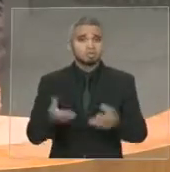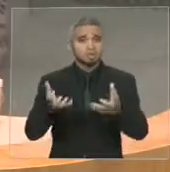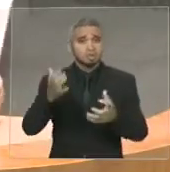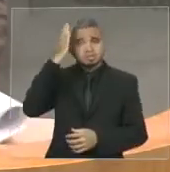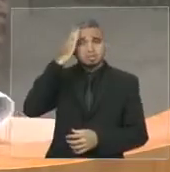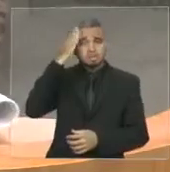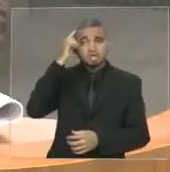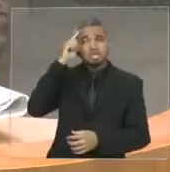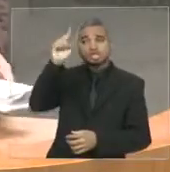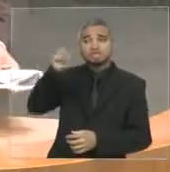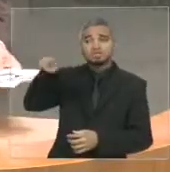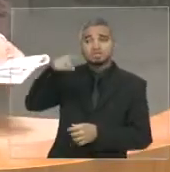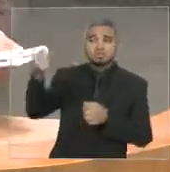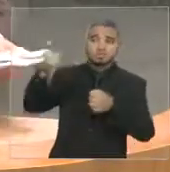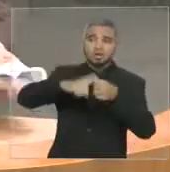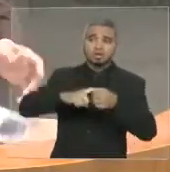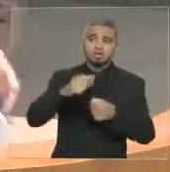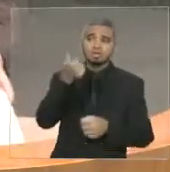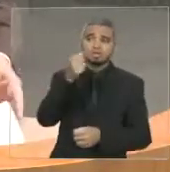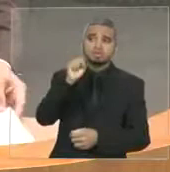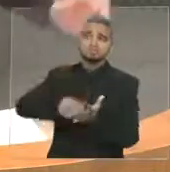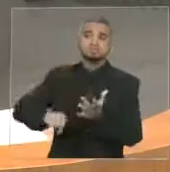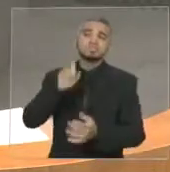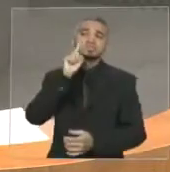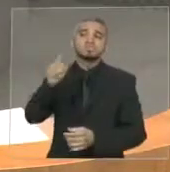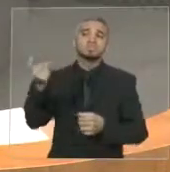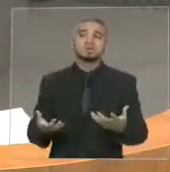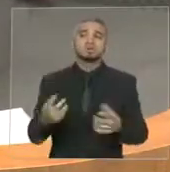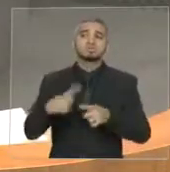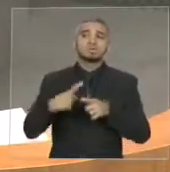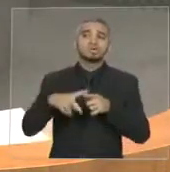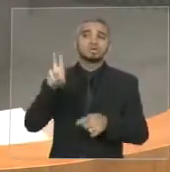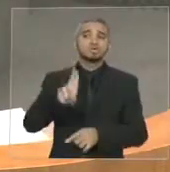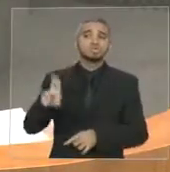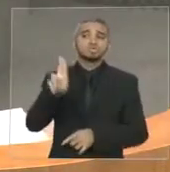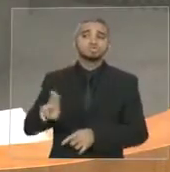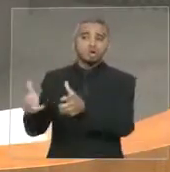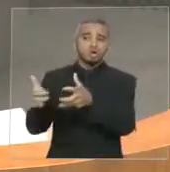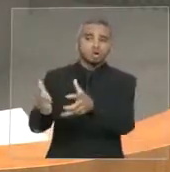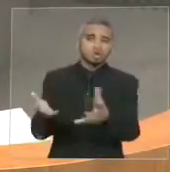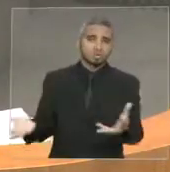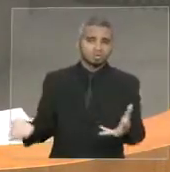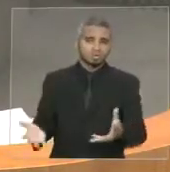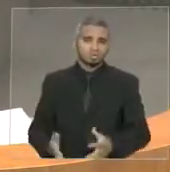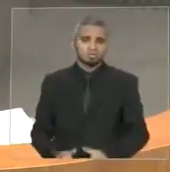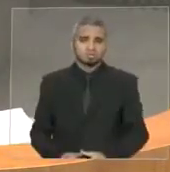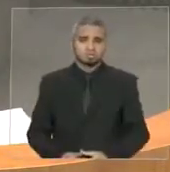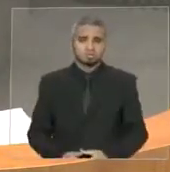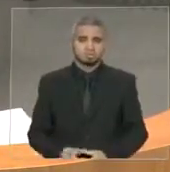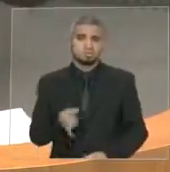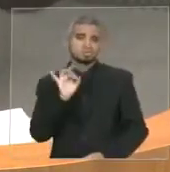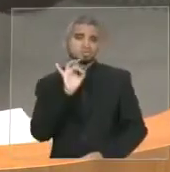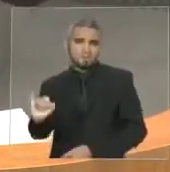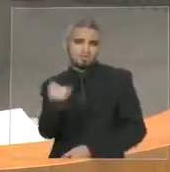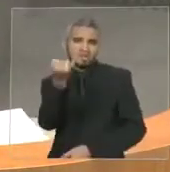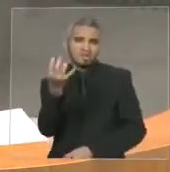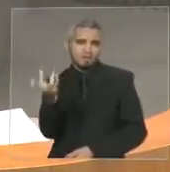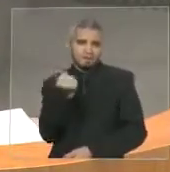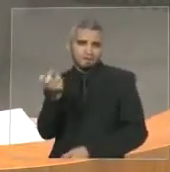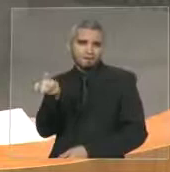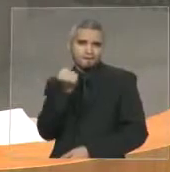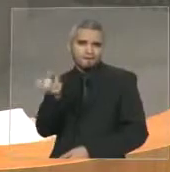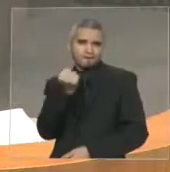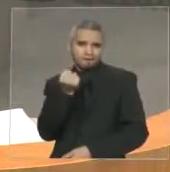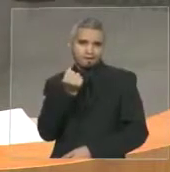vão devolver os 18 milhões surrupiados, usados das mais diversas formas. Mamando nas tetas do governo, se